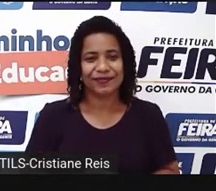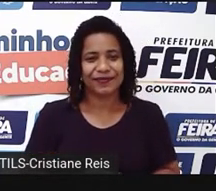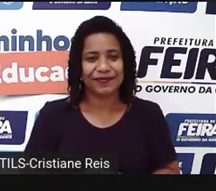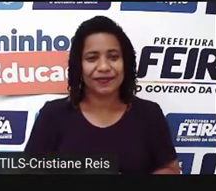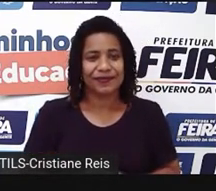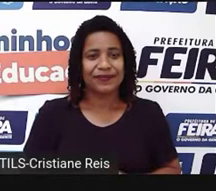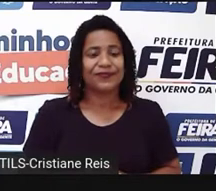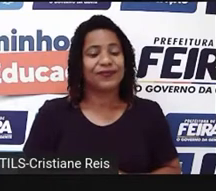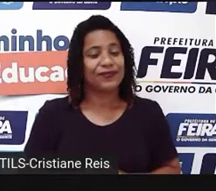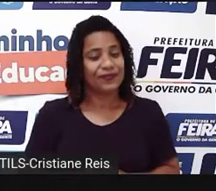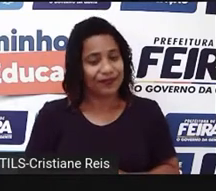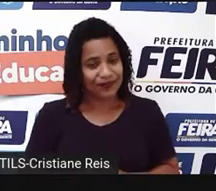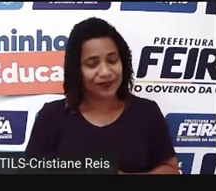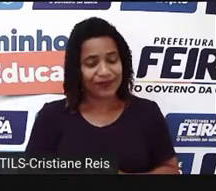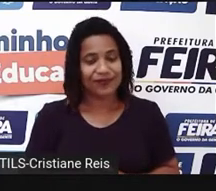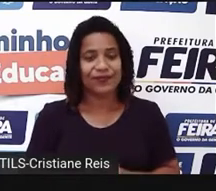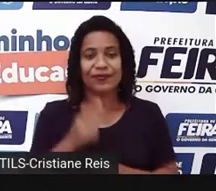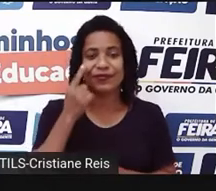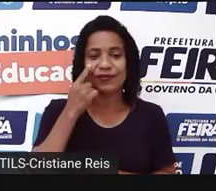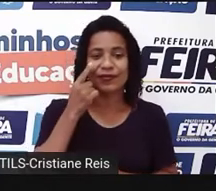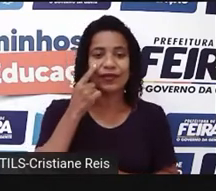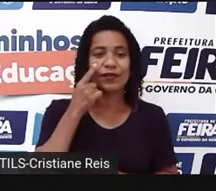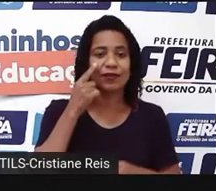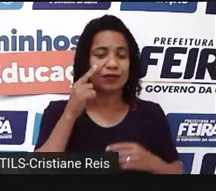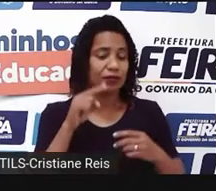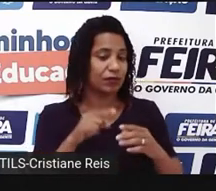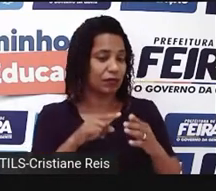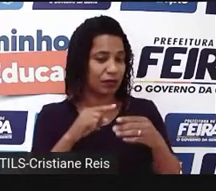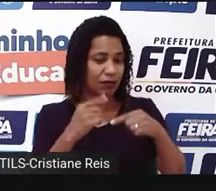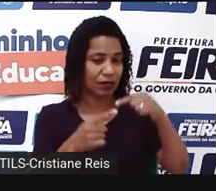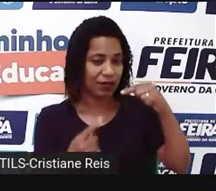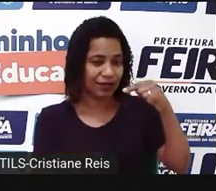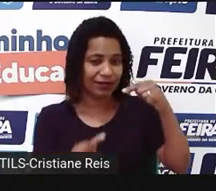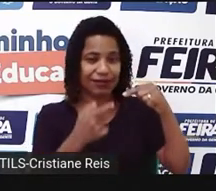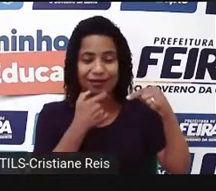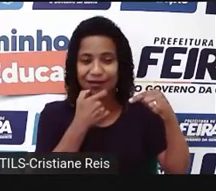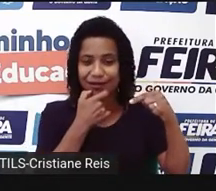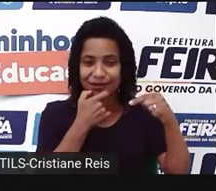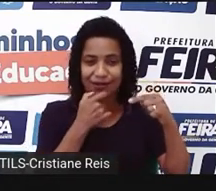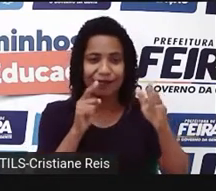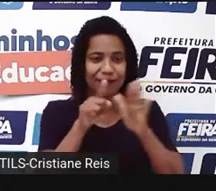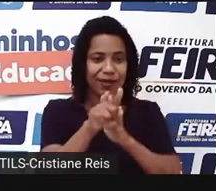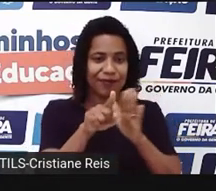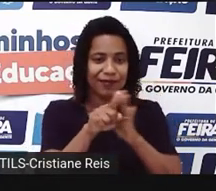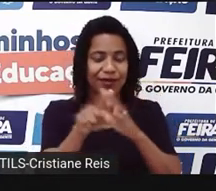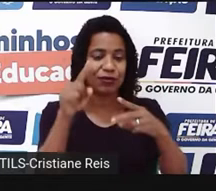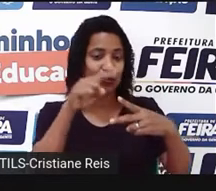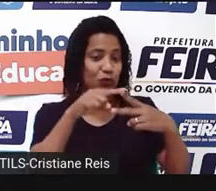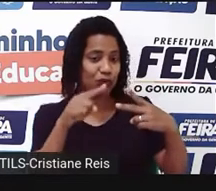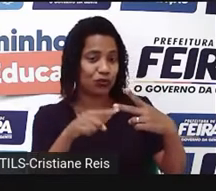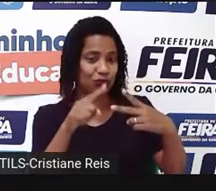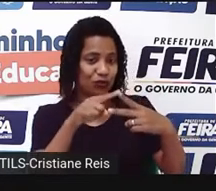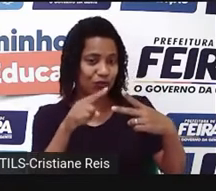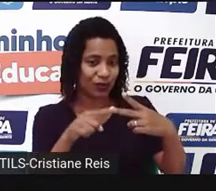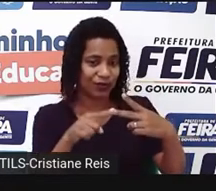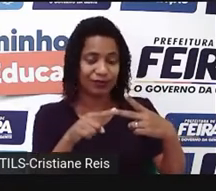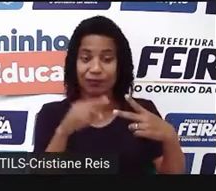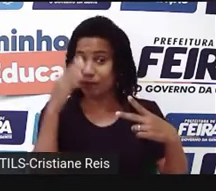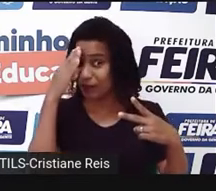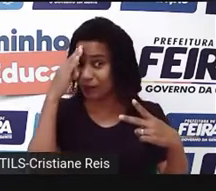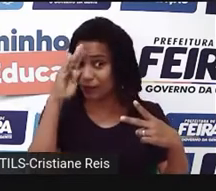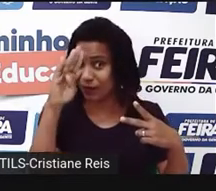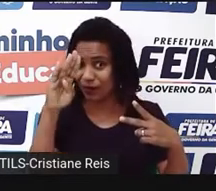Escreva aí em seu caderno de inglês essas duas perguntas, porque elas irão direcionar o nosso encontro de hoje.